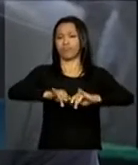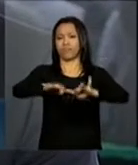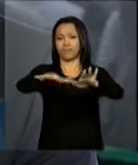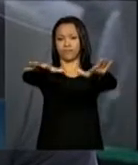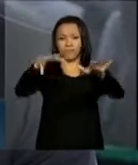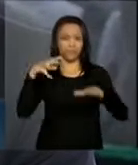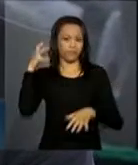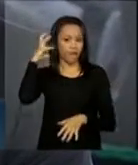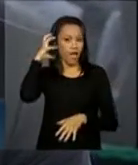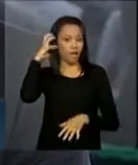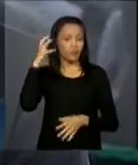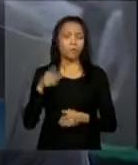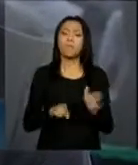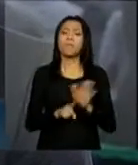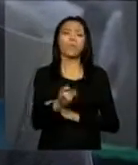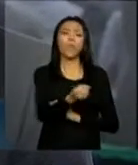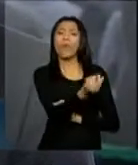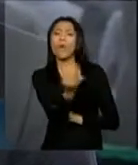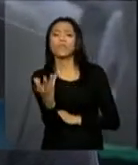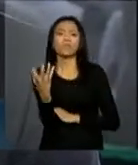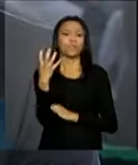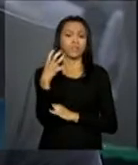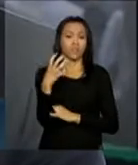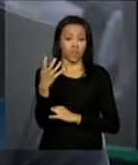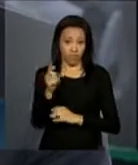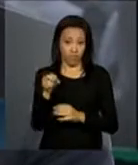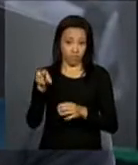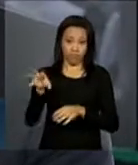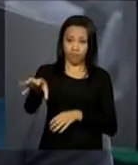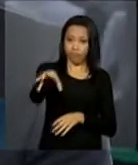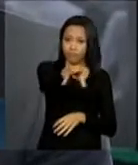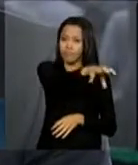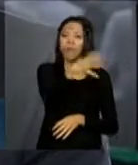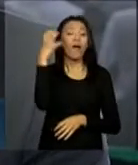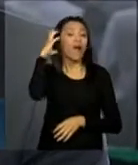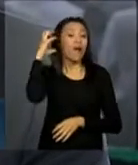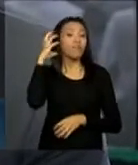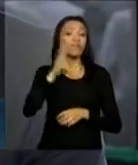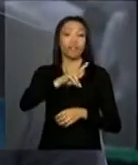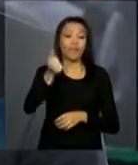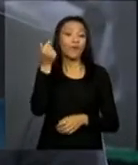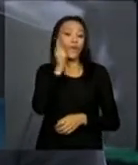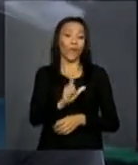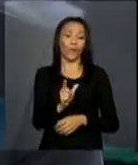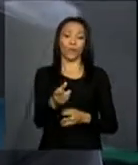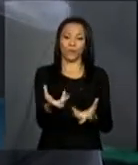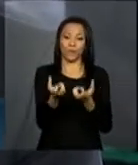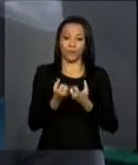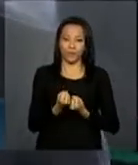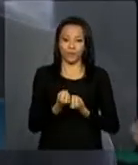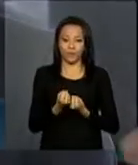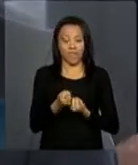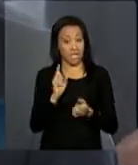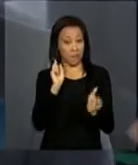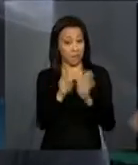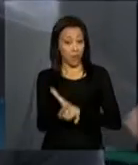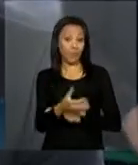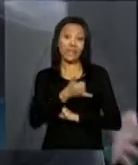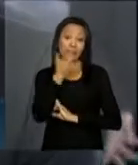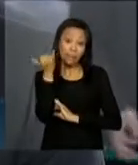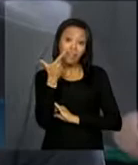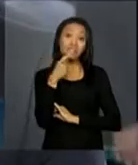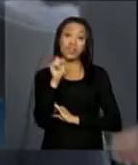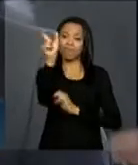Quantas rádios de emissoras, quantas emissoras de rádio AM vão ser beneficiadas? Essa pergunta depende muito dos